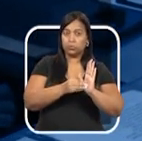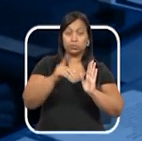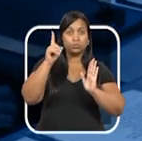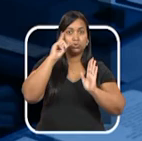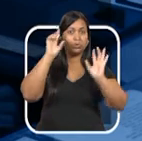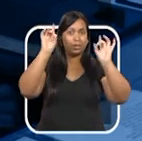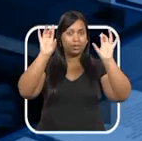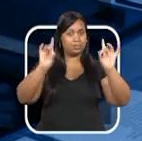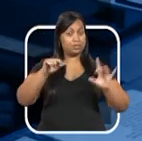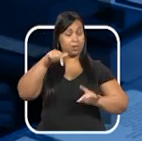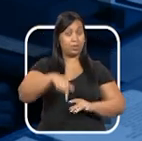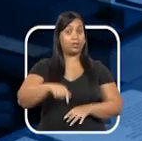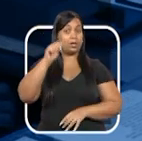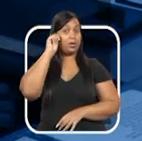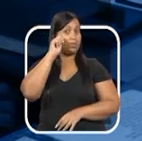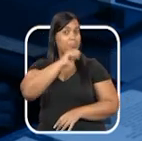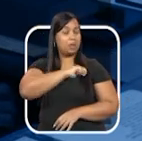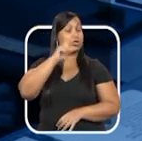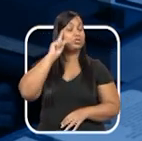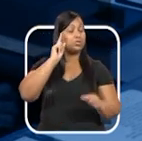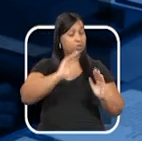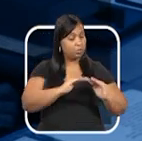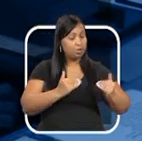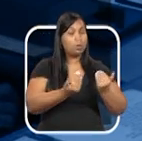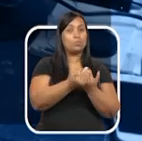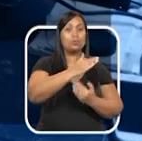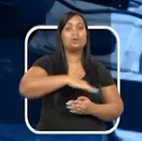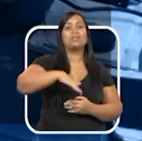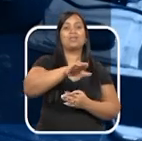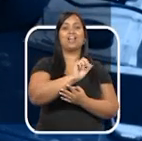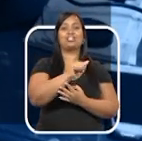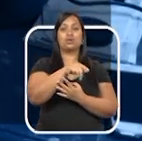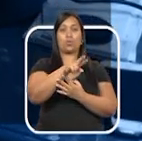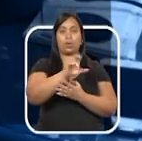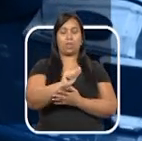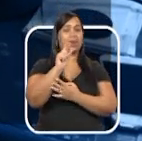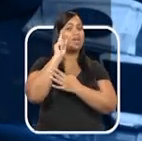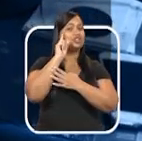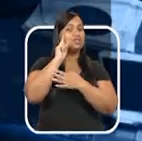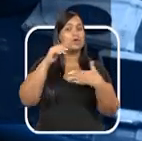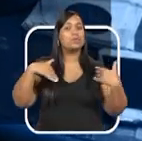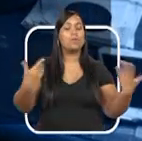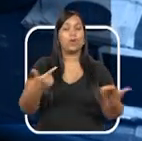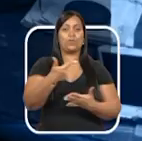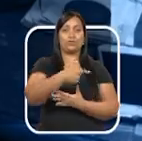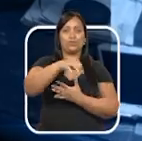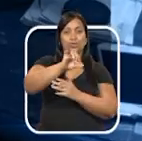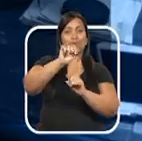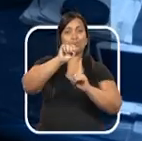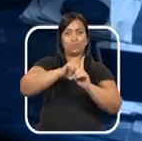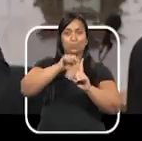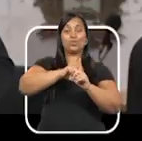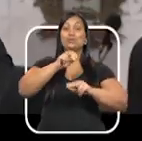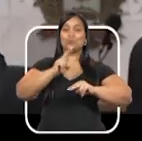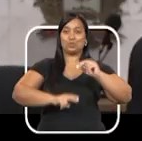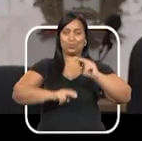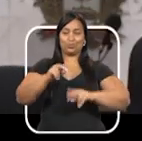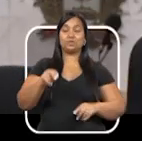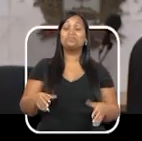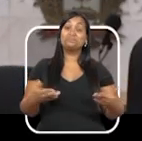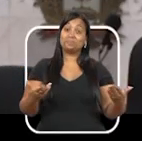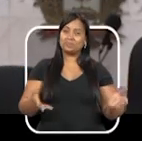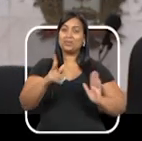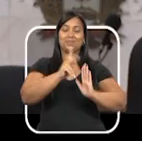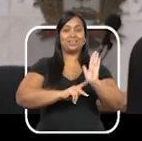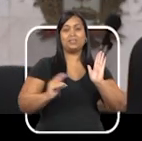de eventos do município o Dia da Comunidade Angolana a ser comemorado anualmente em 29 de junho. Lembrando